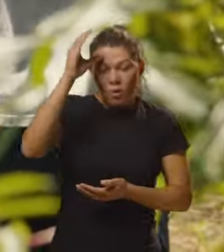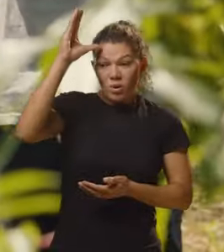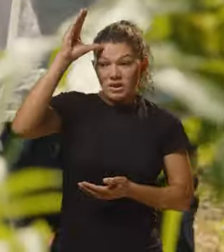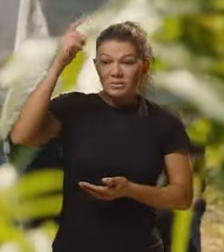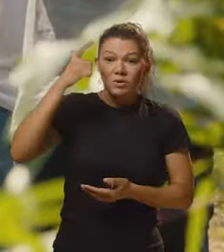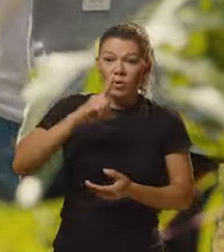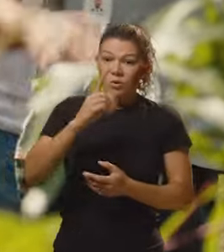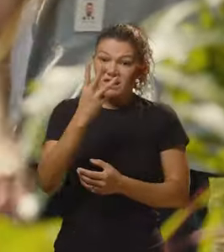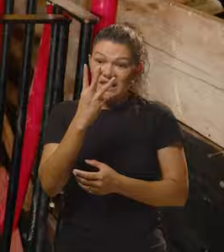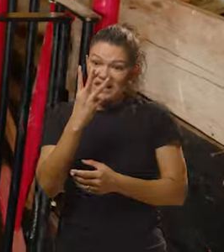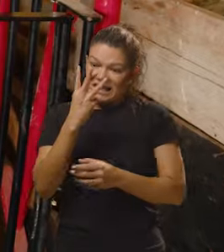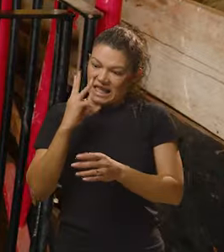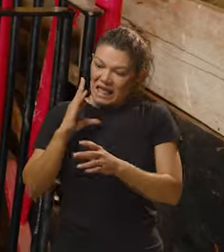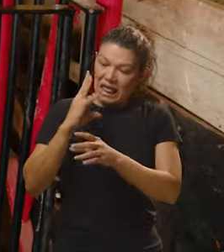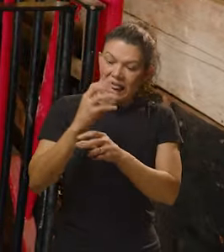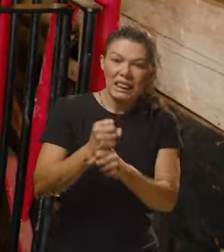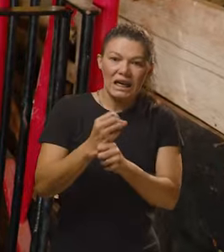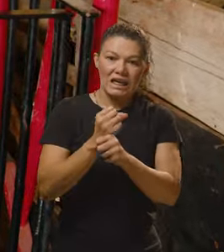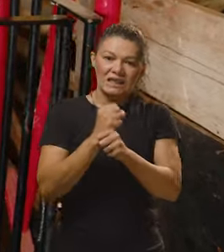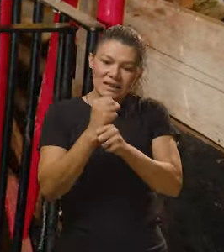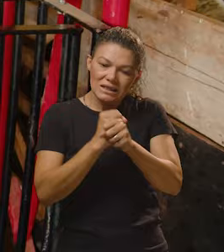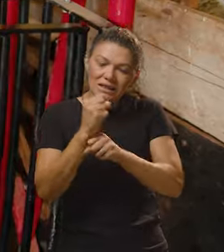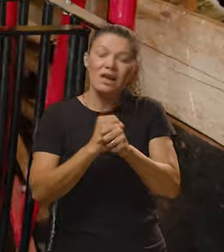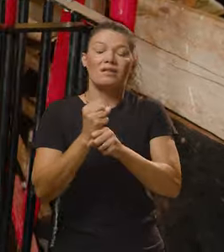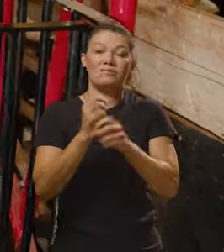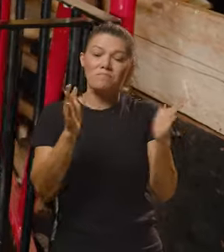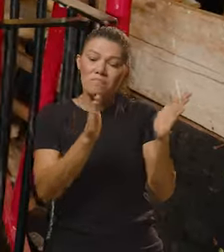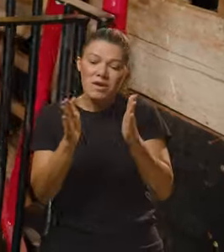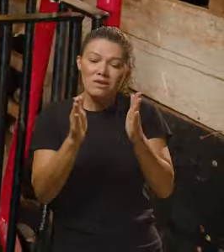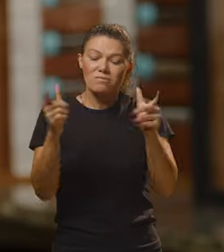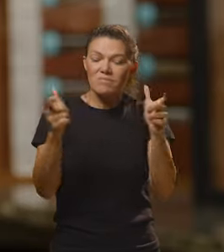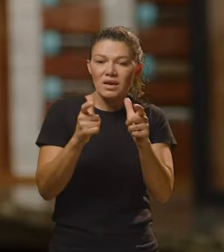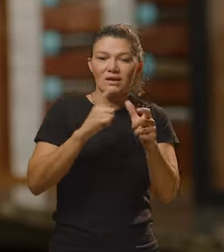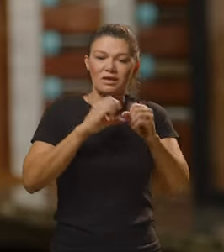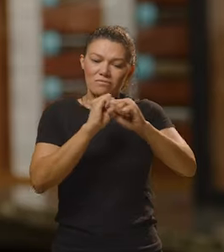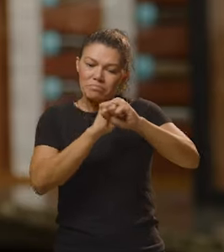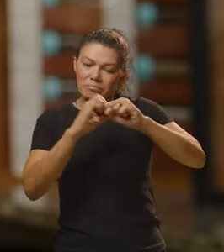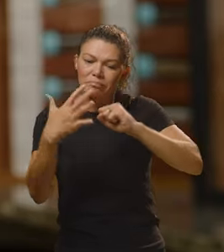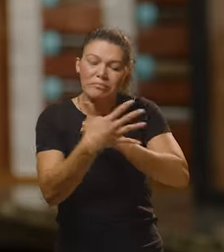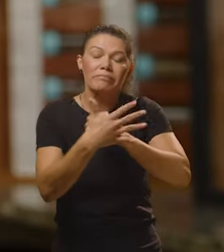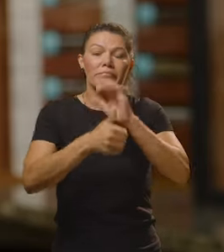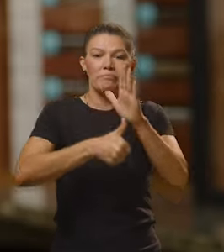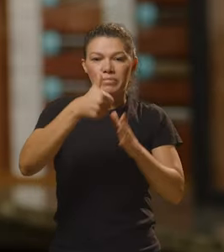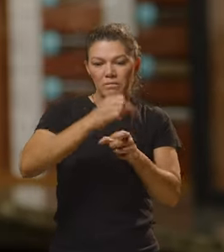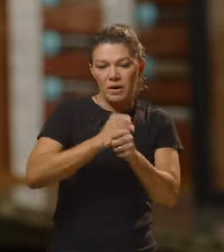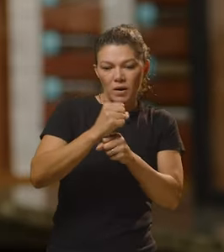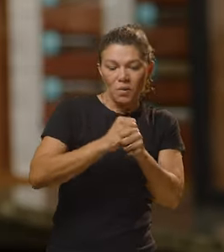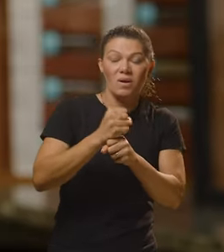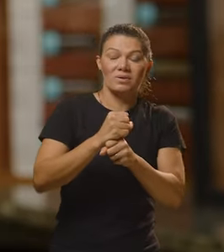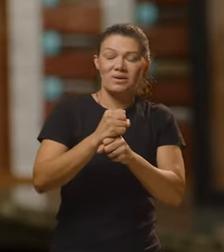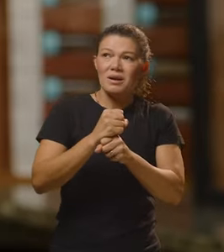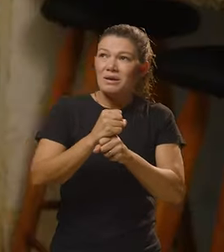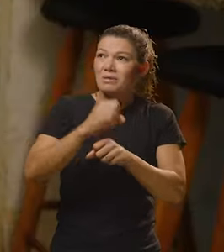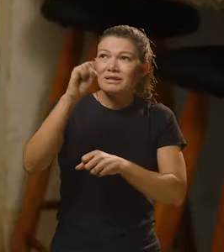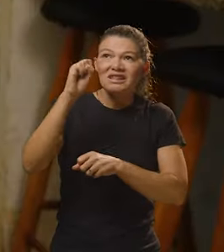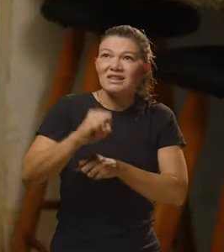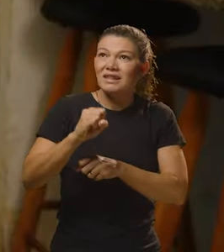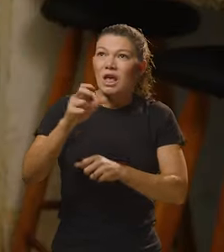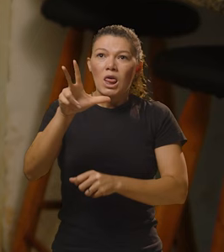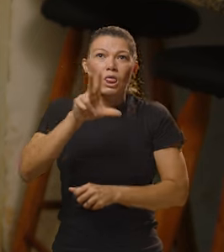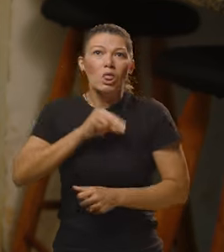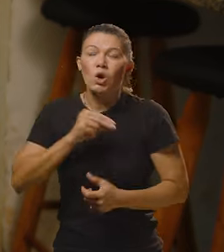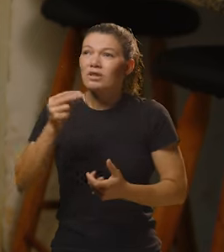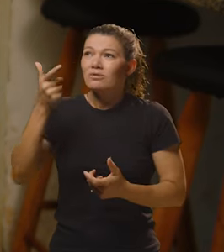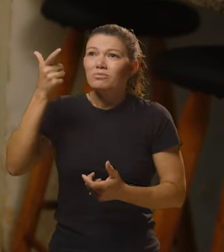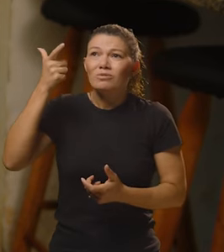eu adquiri aqui em três anos é incrível. Que o período foi pequeno, que eu enfrentei pandemia no meu primeiro ano. Mas ainda assim, nossa, o